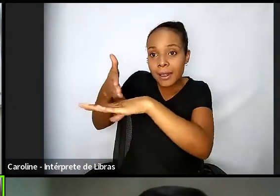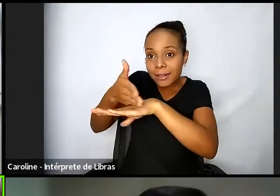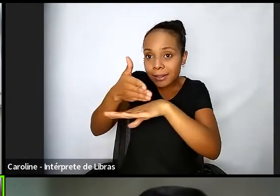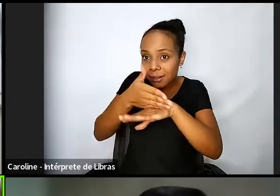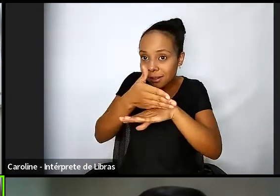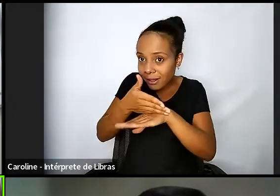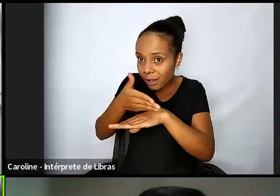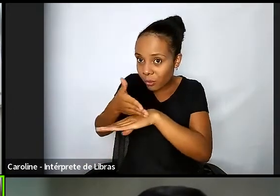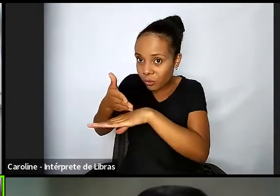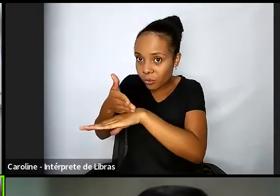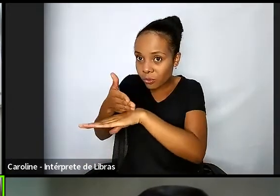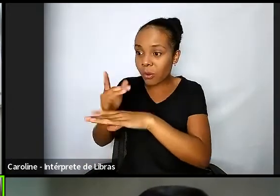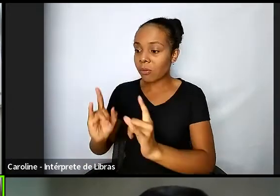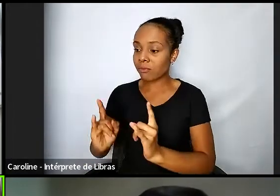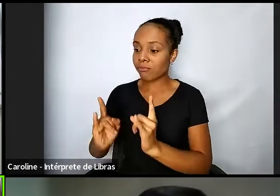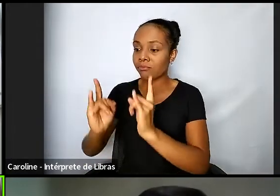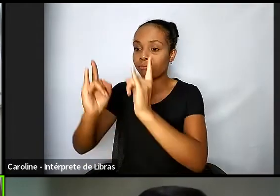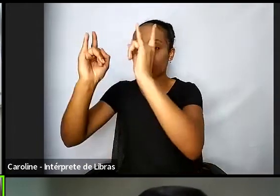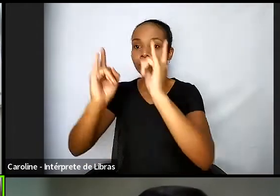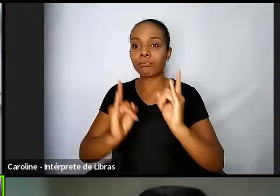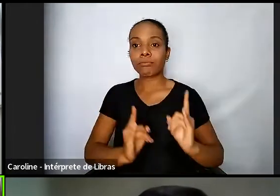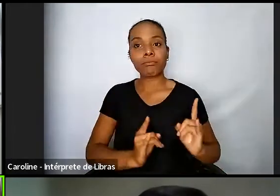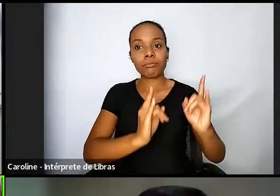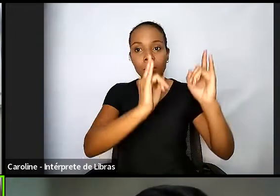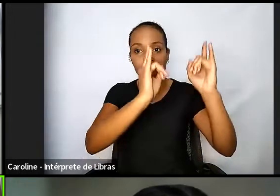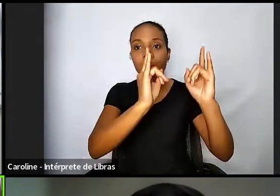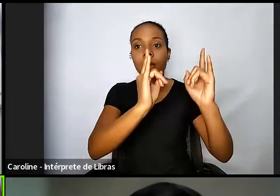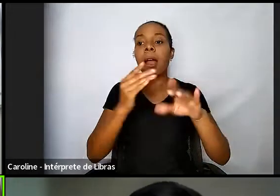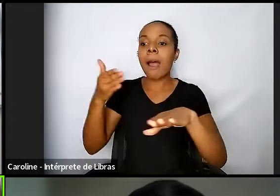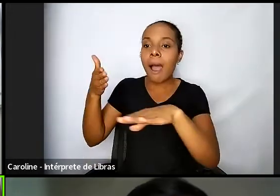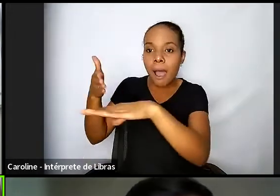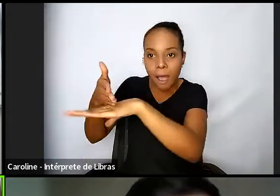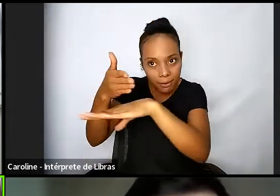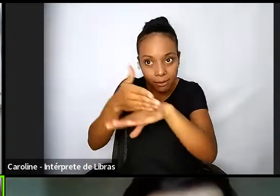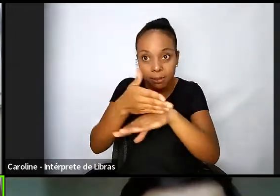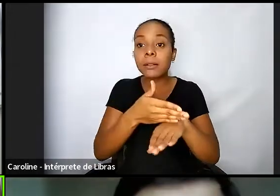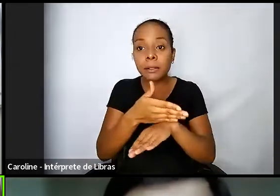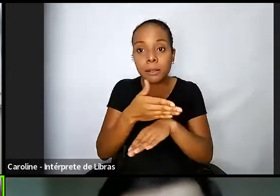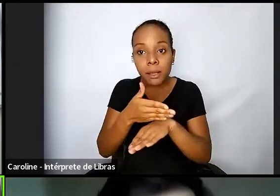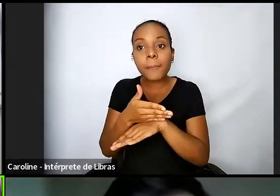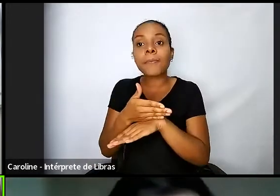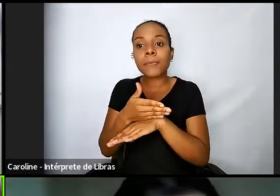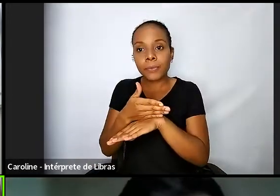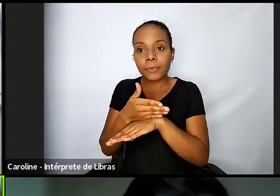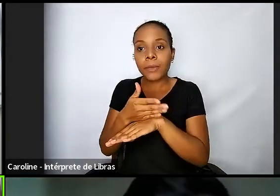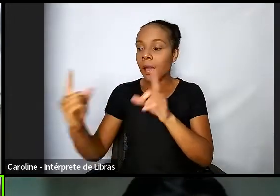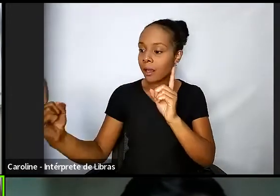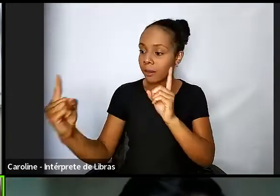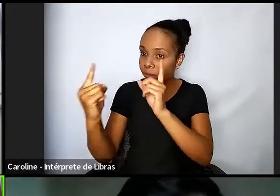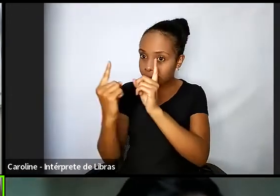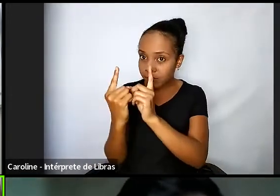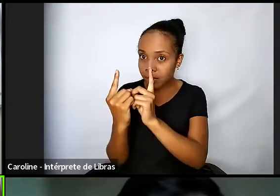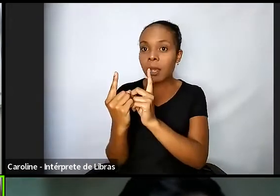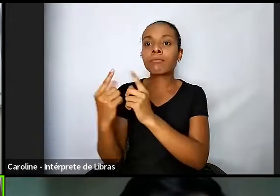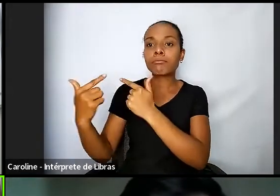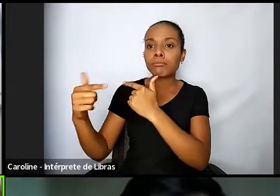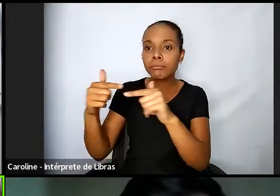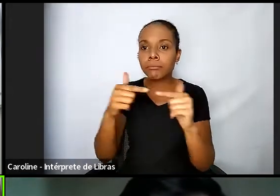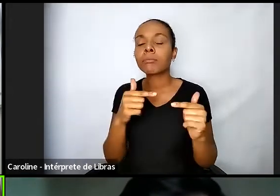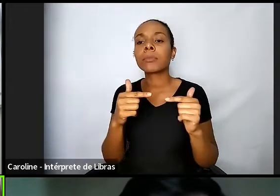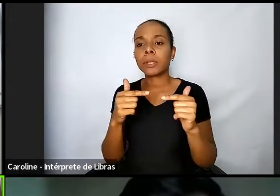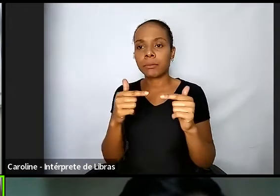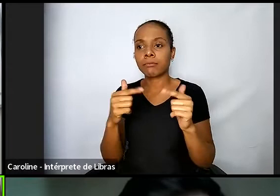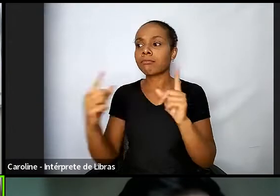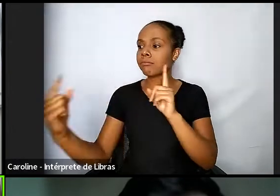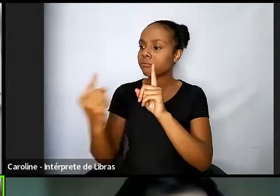acesso ao nosso atendimento, ao nosso serviço, e vejam que aqui nós estamos tratando